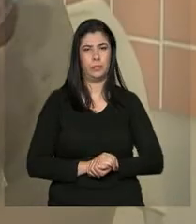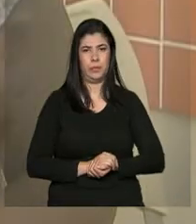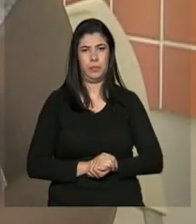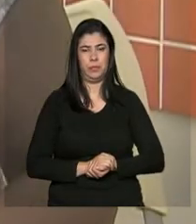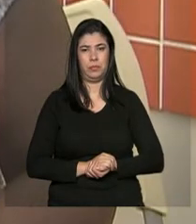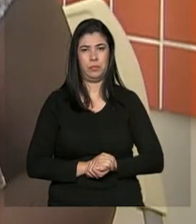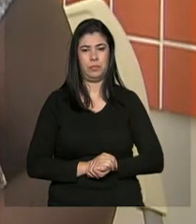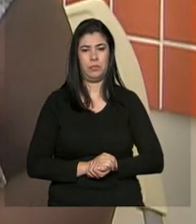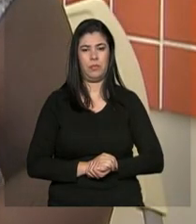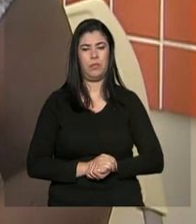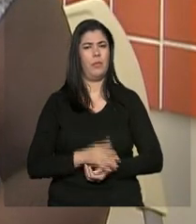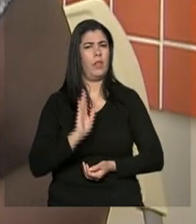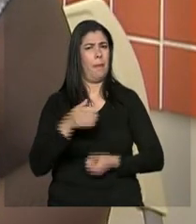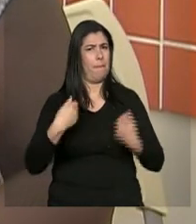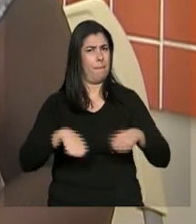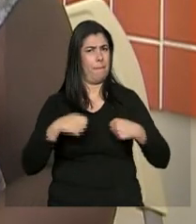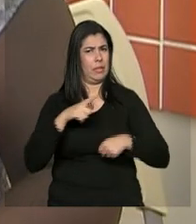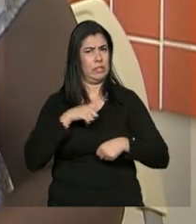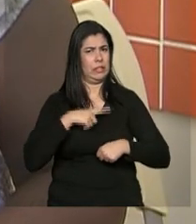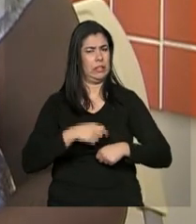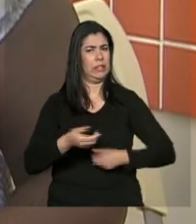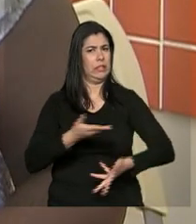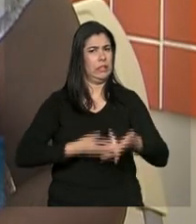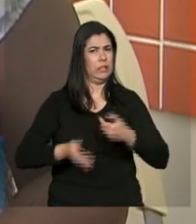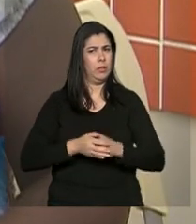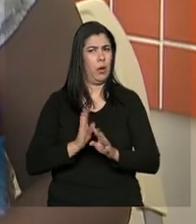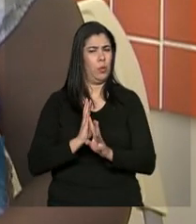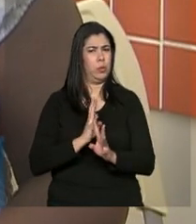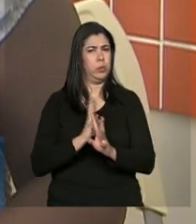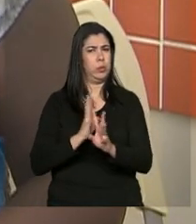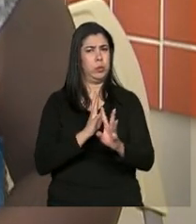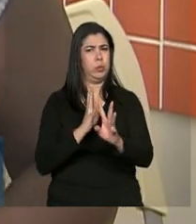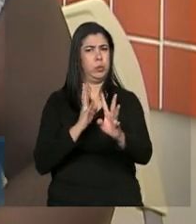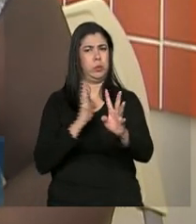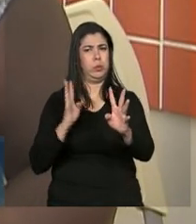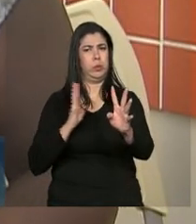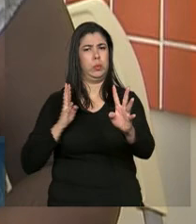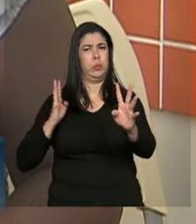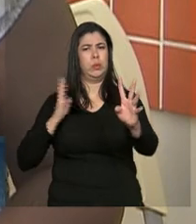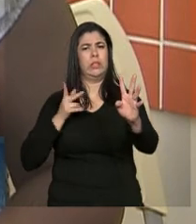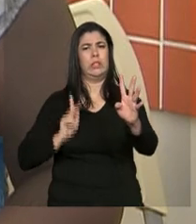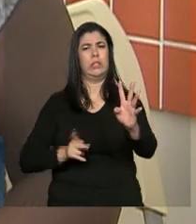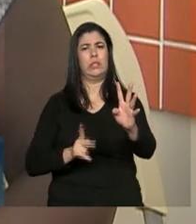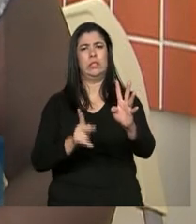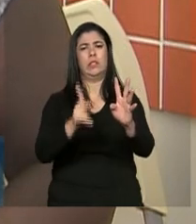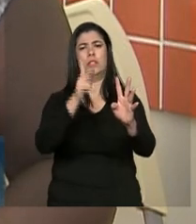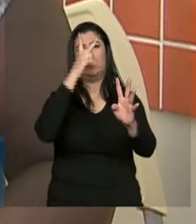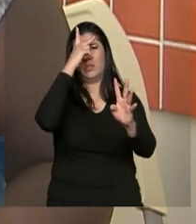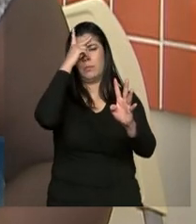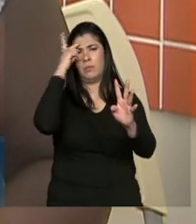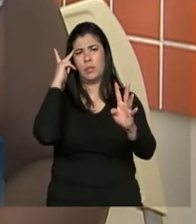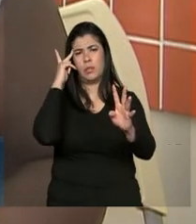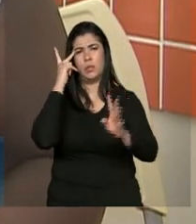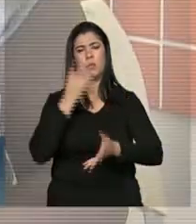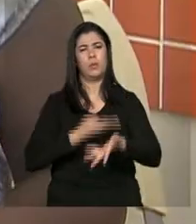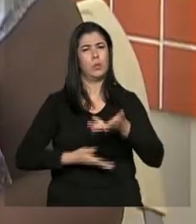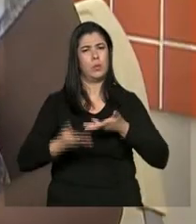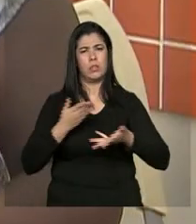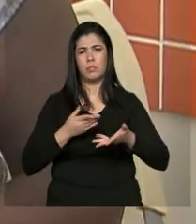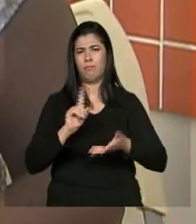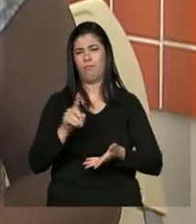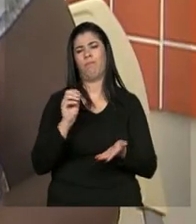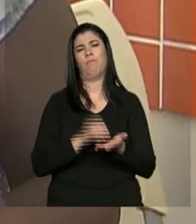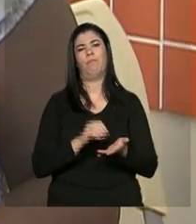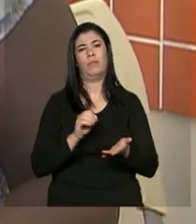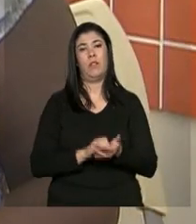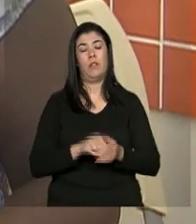Para ser atendido, faziam uma fila muito grande e nem sempre todos os moradores eram atendidos. Então o